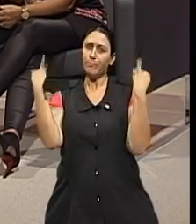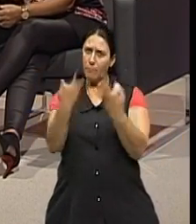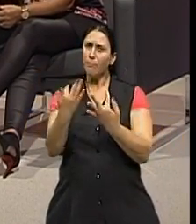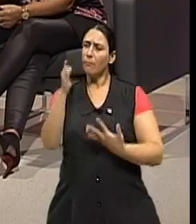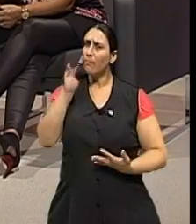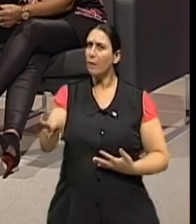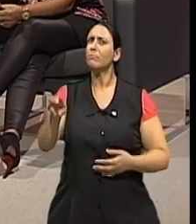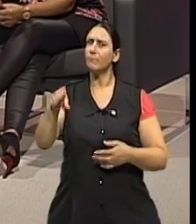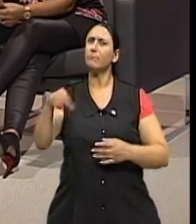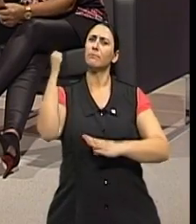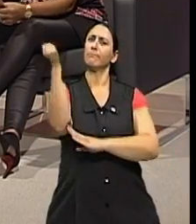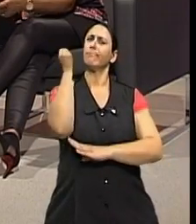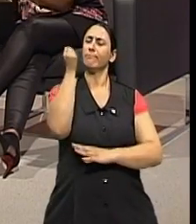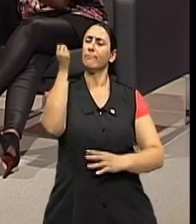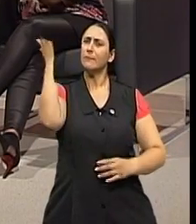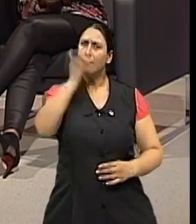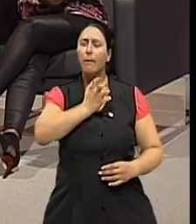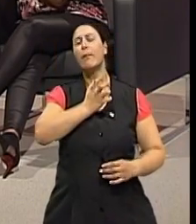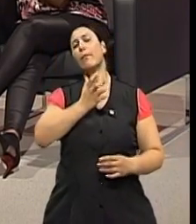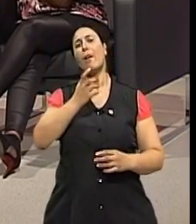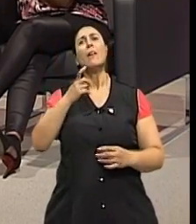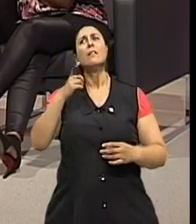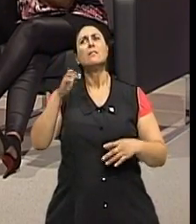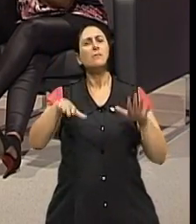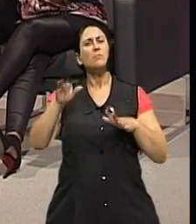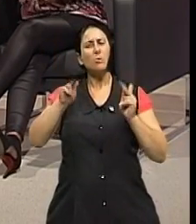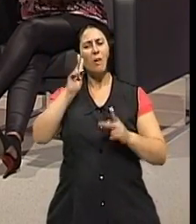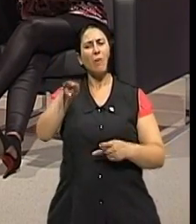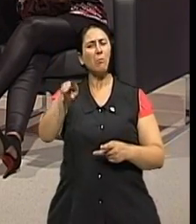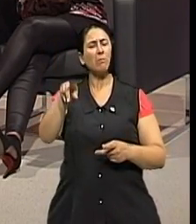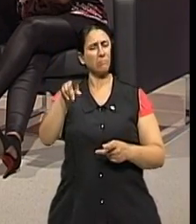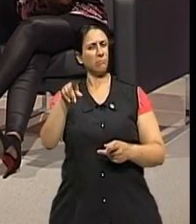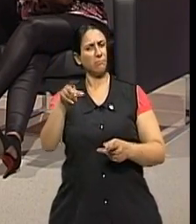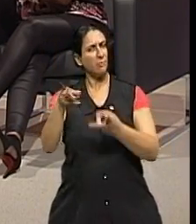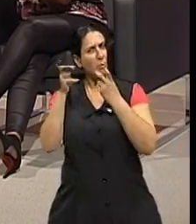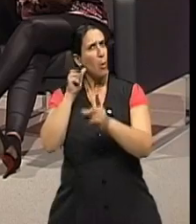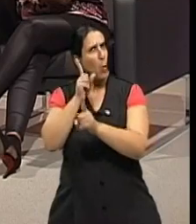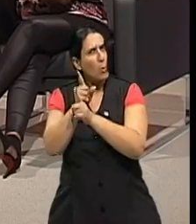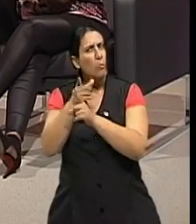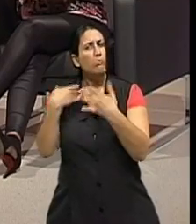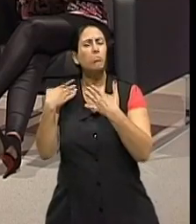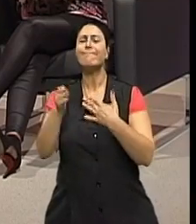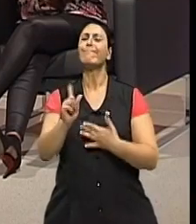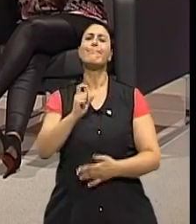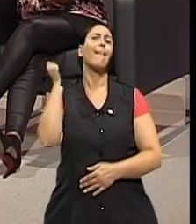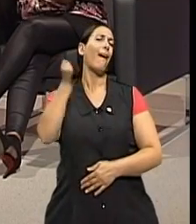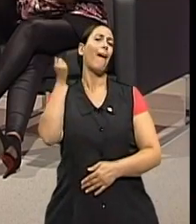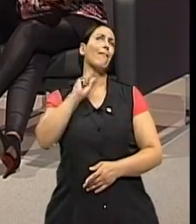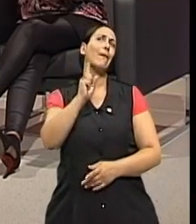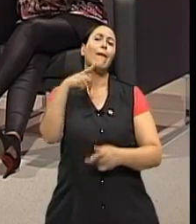sério, e o especialista vai esclarecer que aquilo não é tão sério assim. E ao contrário também é verdade, né? Às vezes